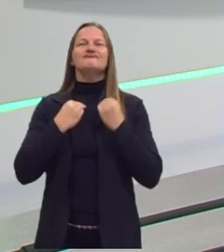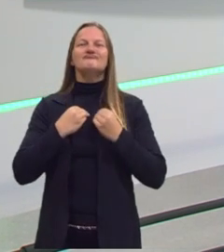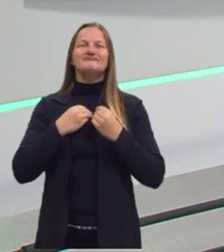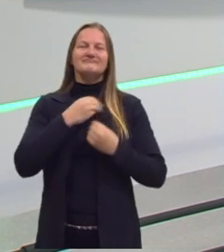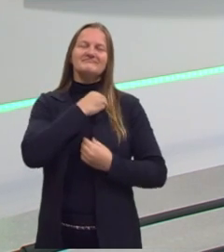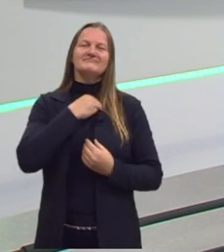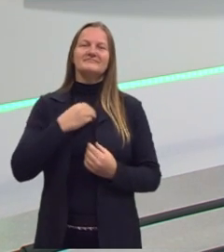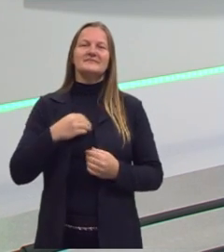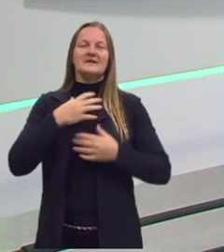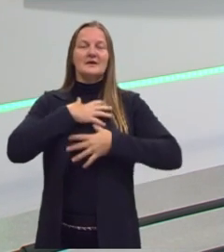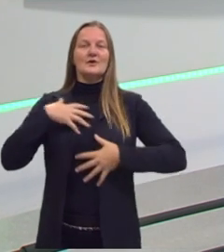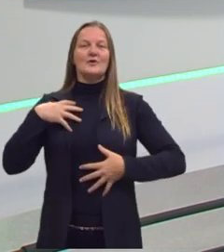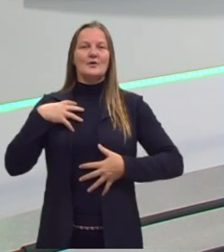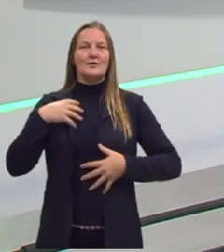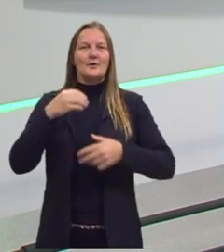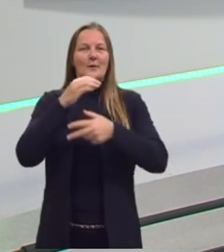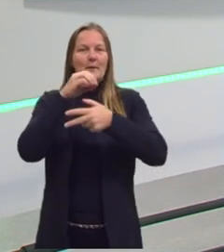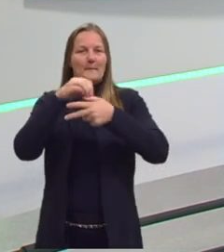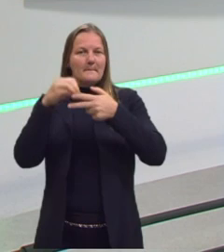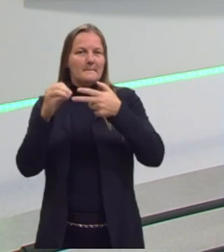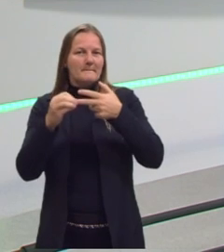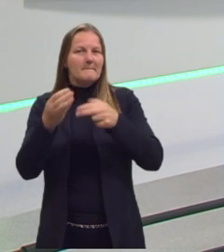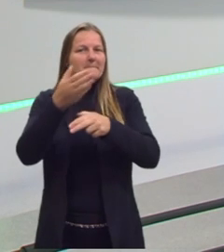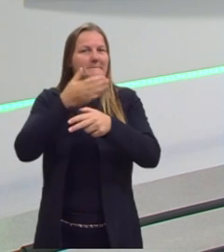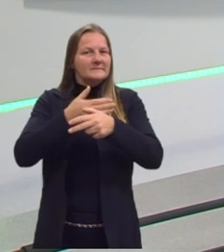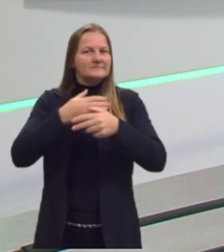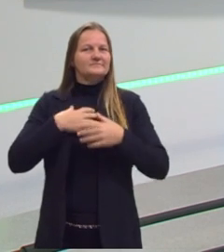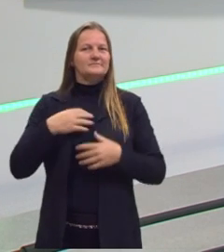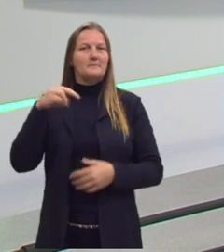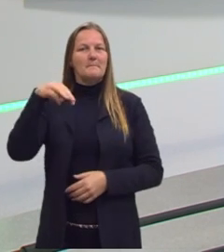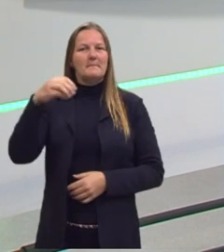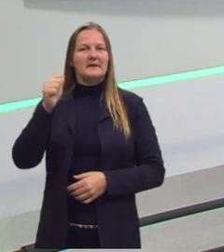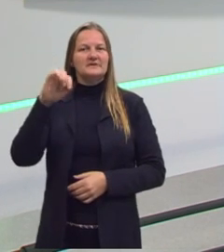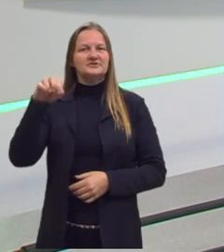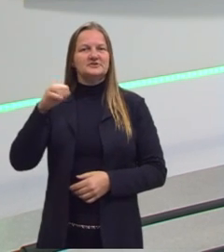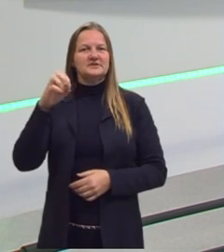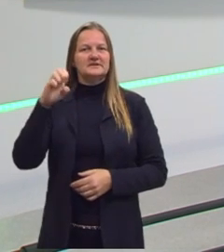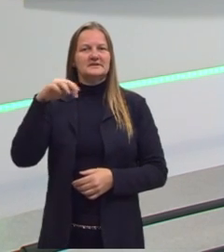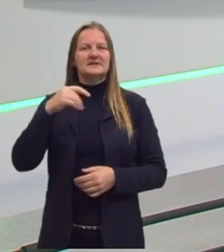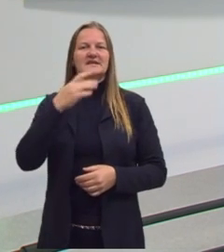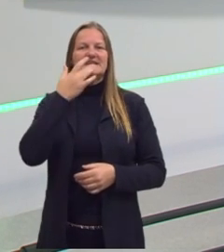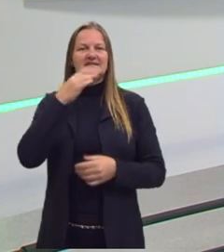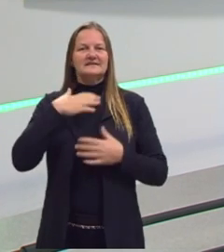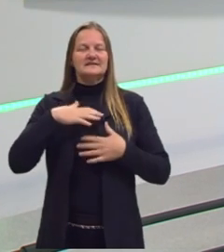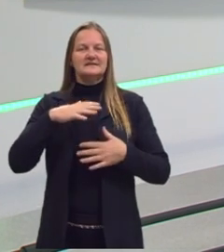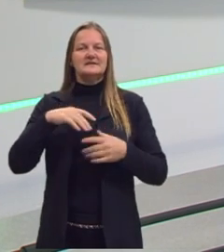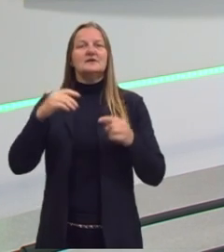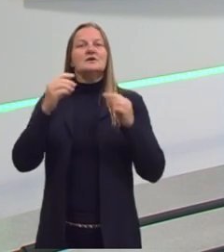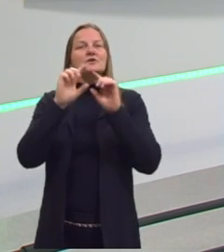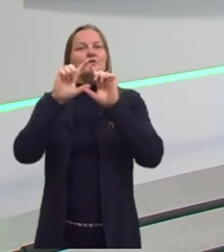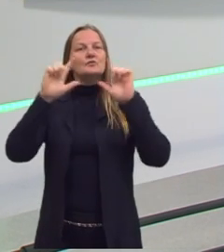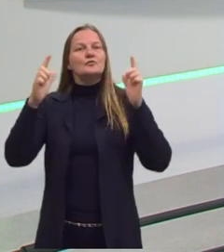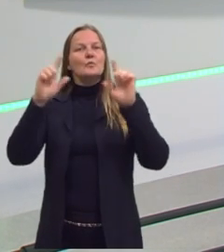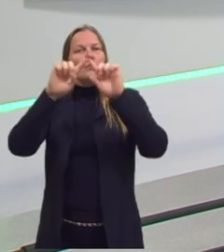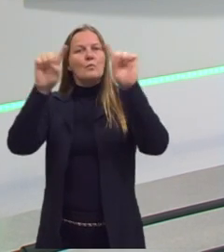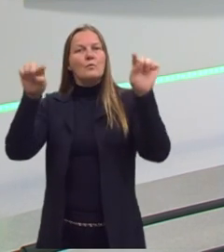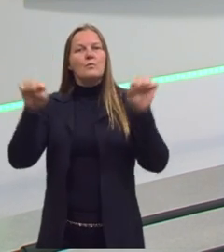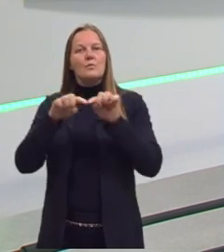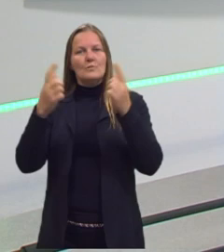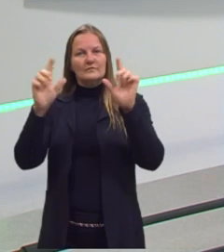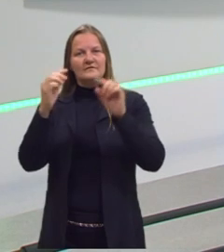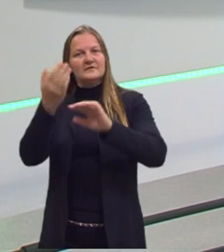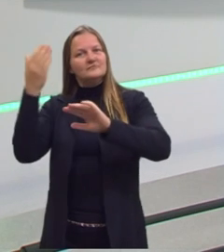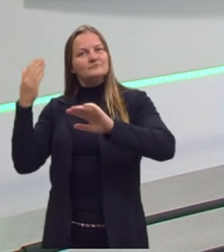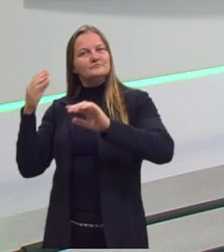estou com a camiseta magenta do projeto do pré-ENEM. E aqui atrás de mim tem um quadro branco, tem a televisão que passa os nossos slides,